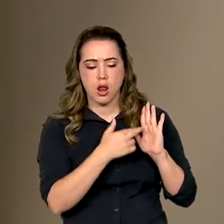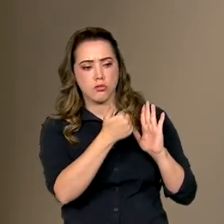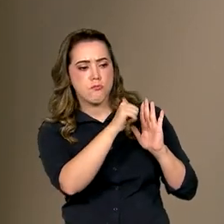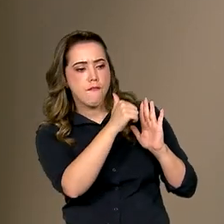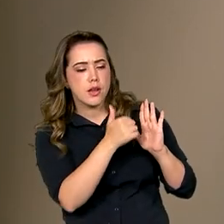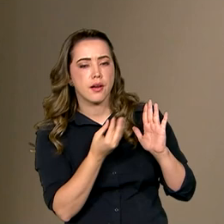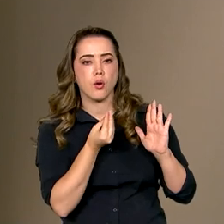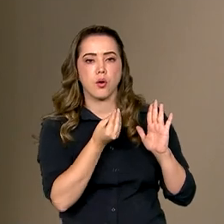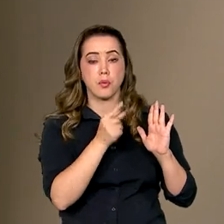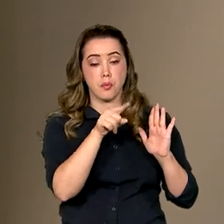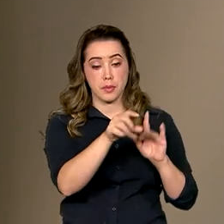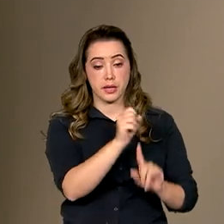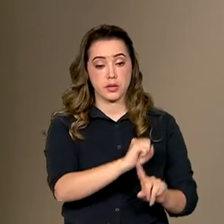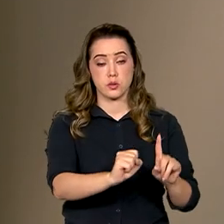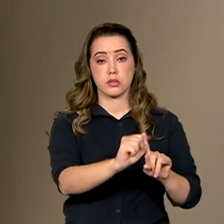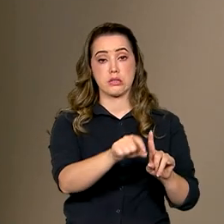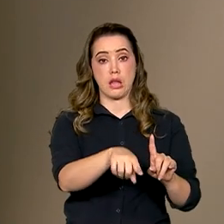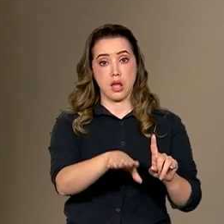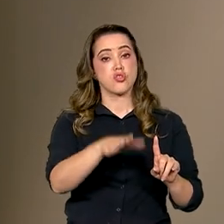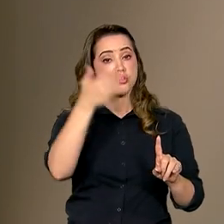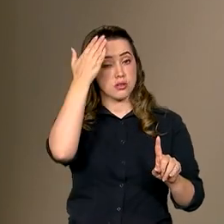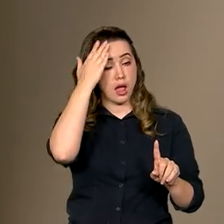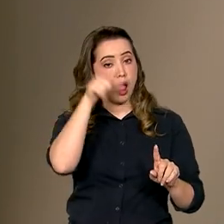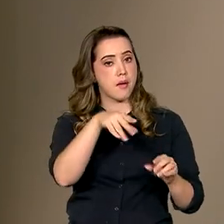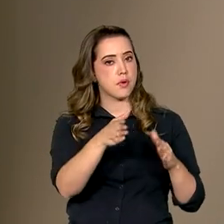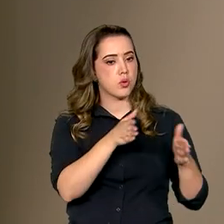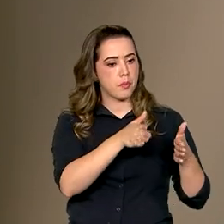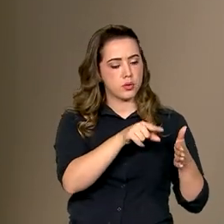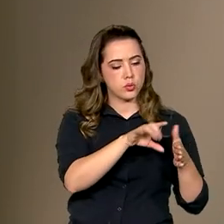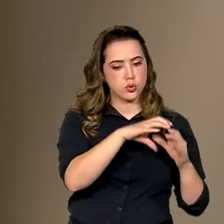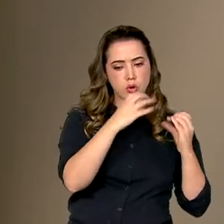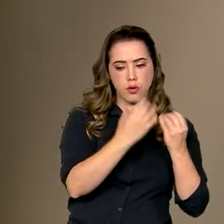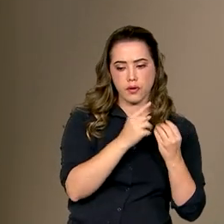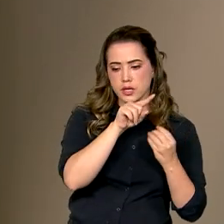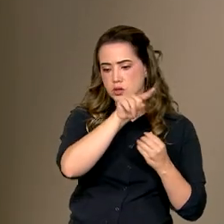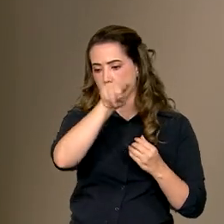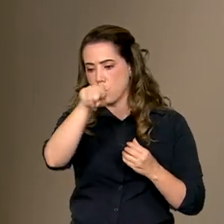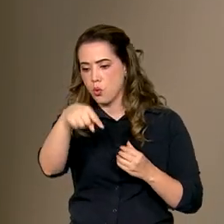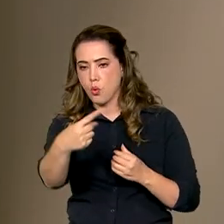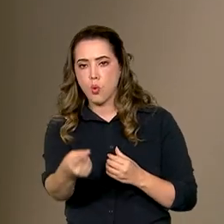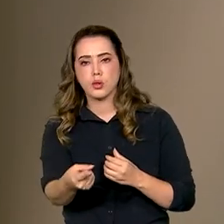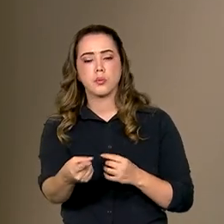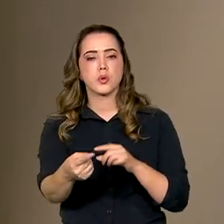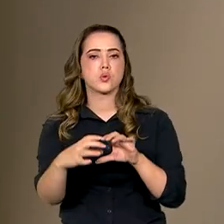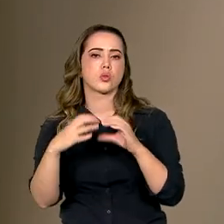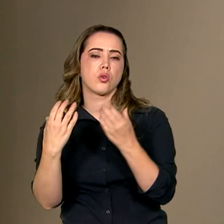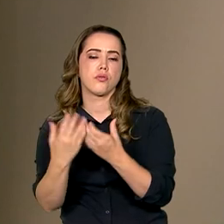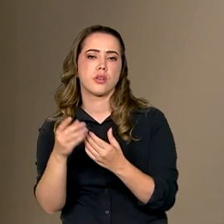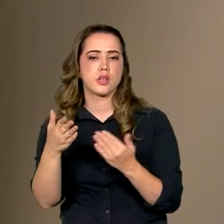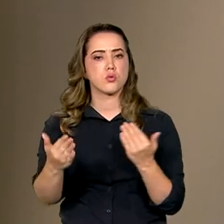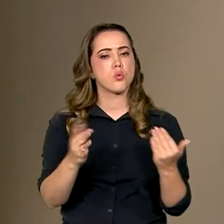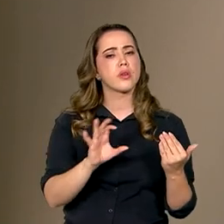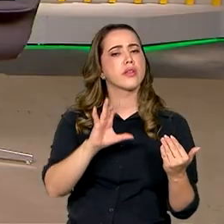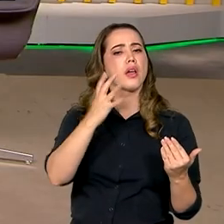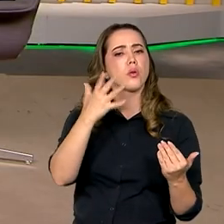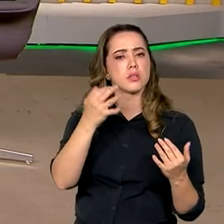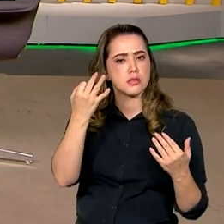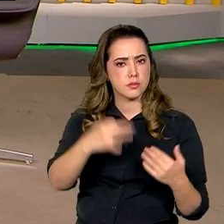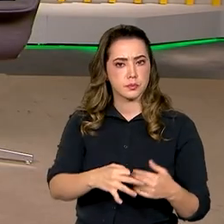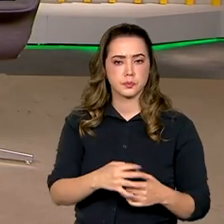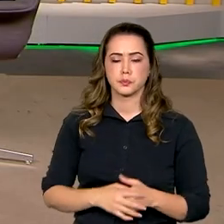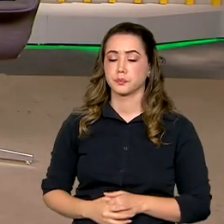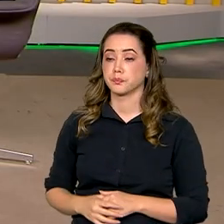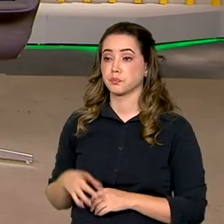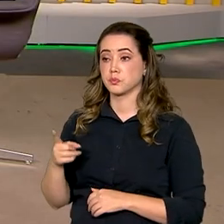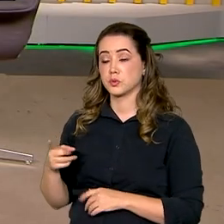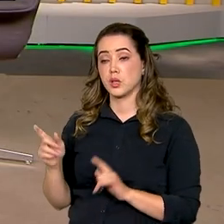civil saiba, entre uma conferência e outra, aquilo que realmente foi produzido a partir da sua participação. Agora, essa